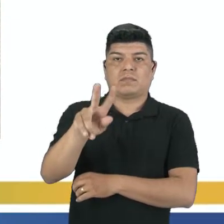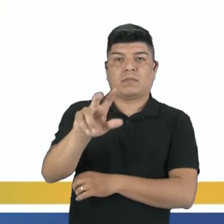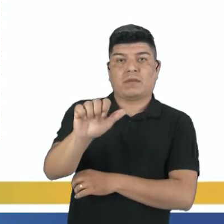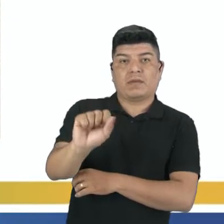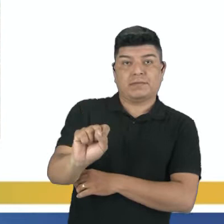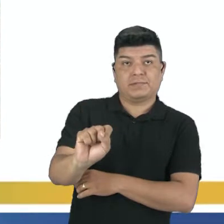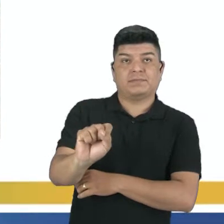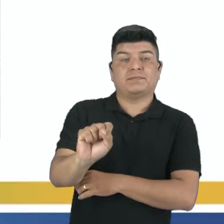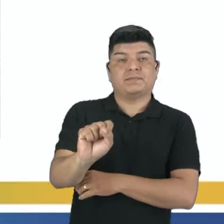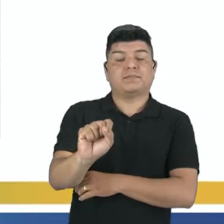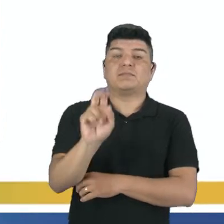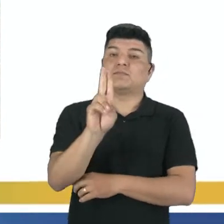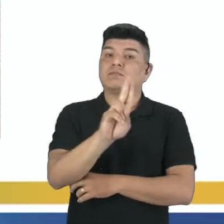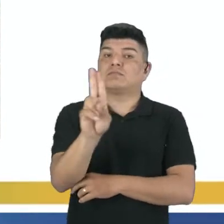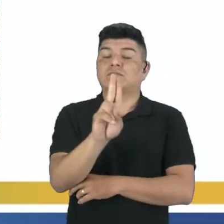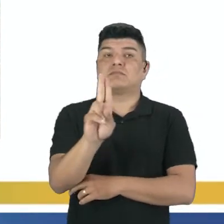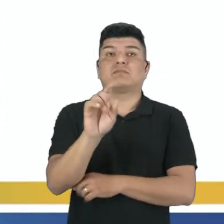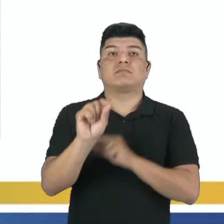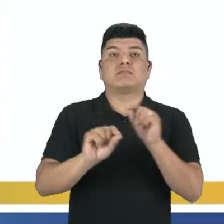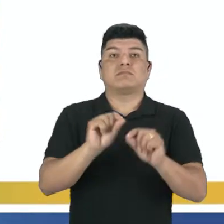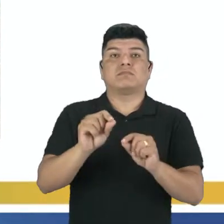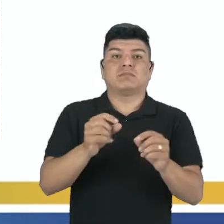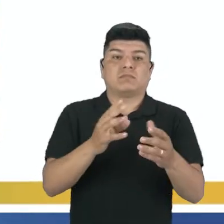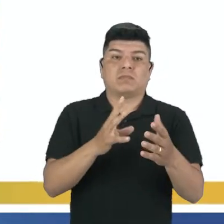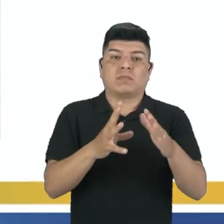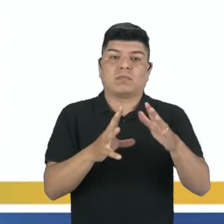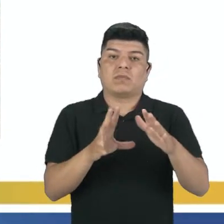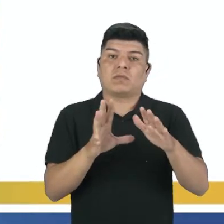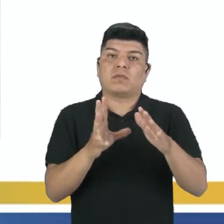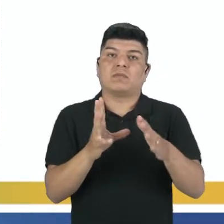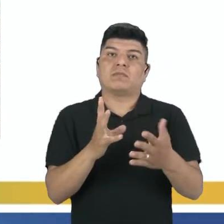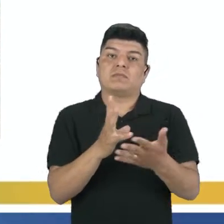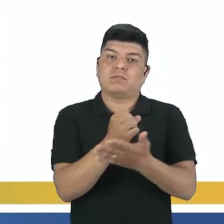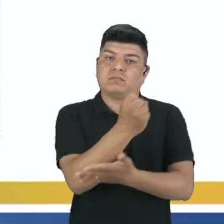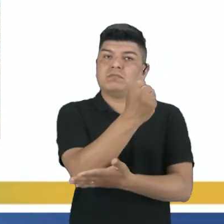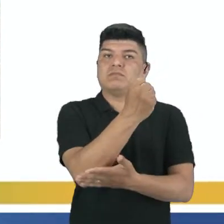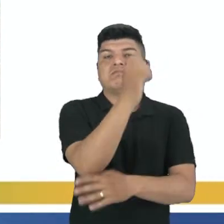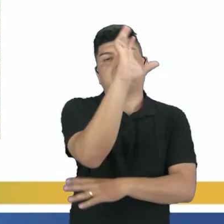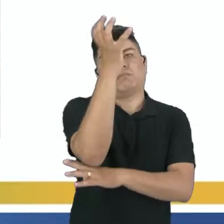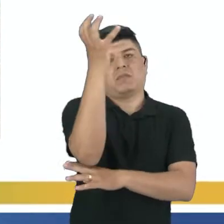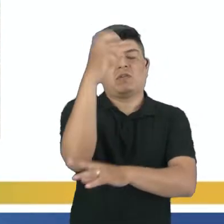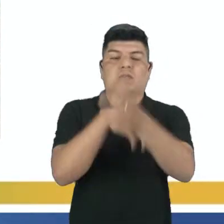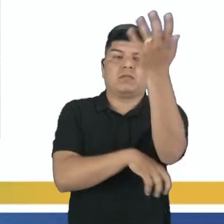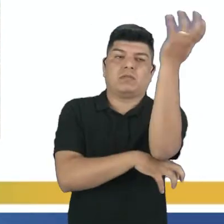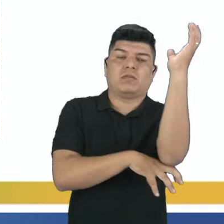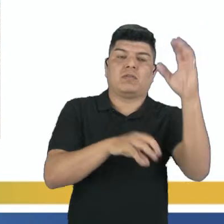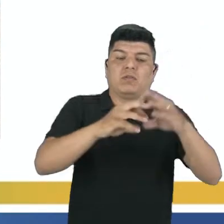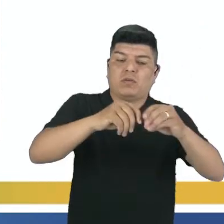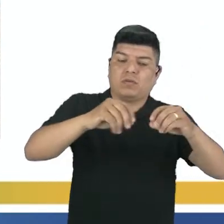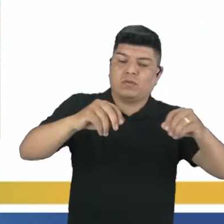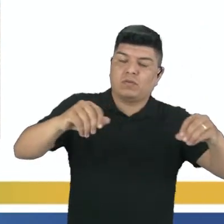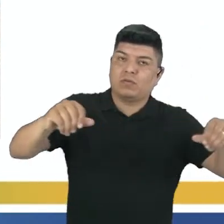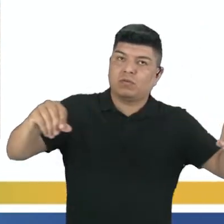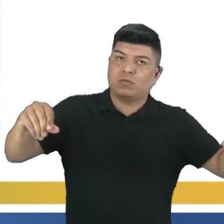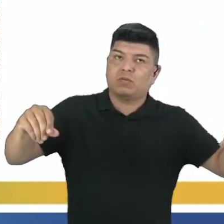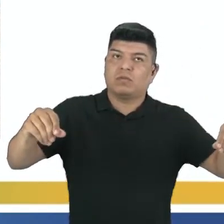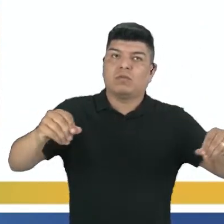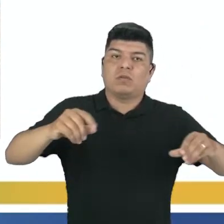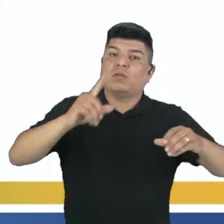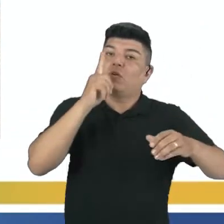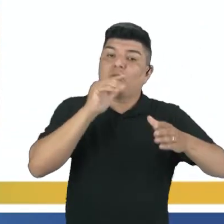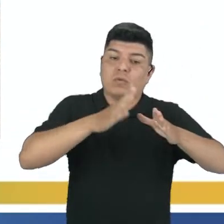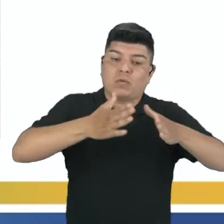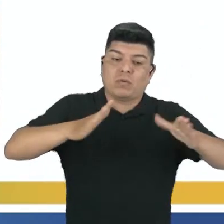indústria extrativa, o nome já está dizendo, são aquelas que extraem o produto ou da floresta, ou do solo, ou do fundo dos